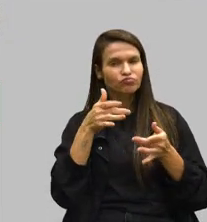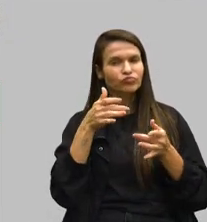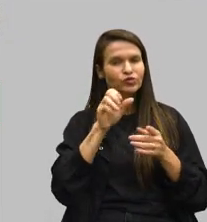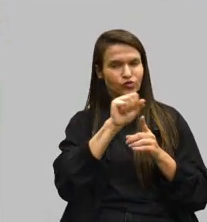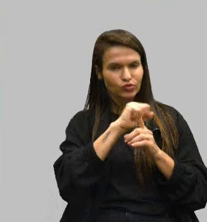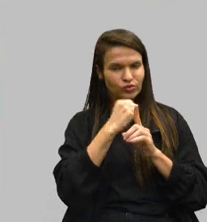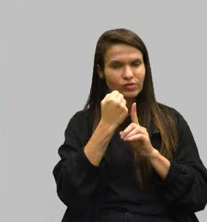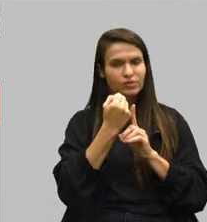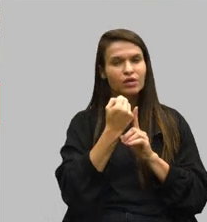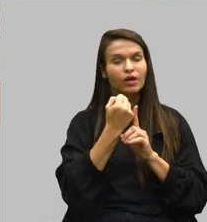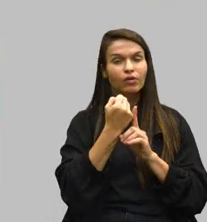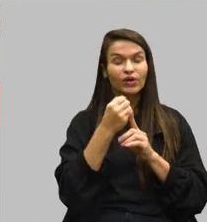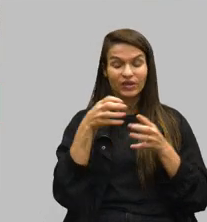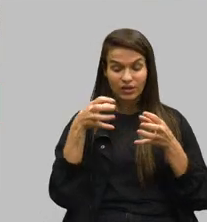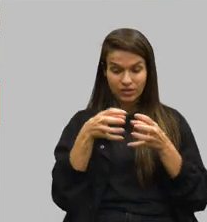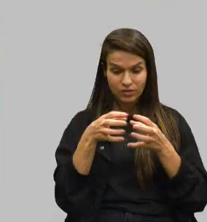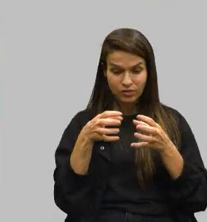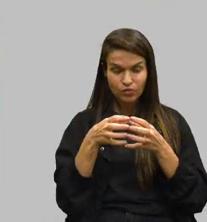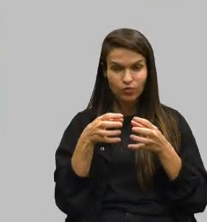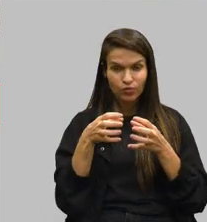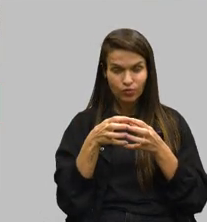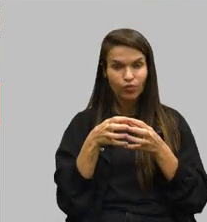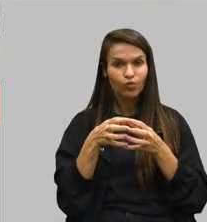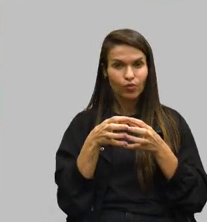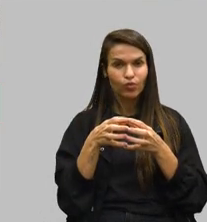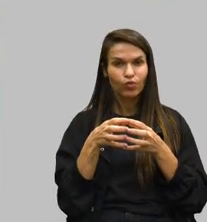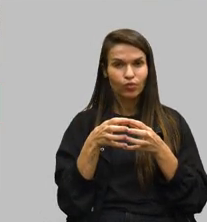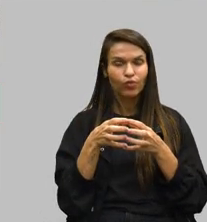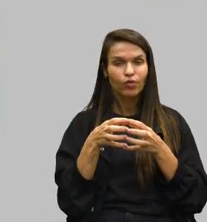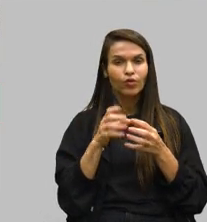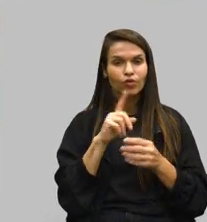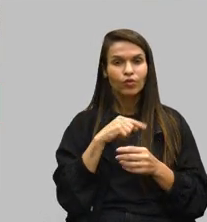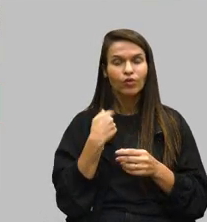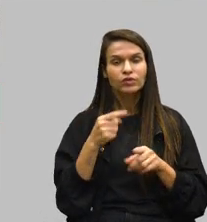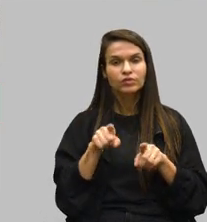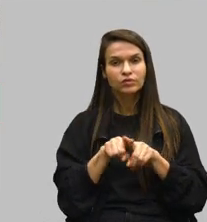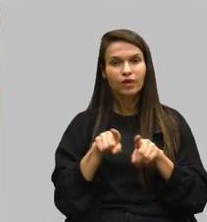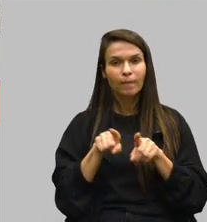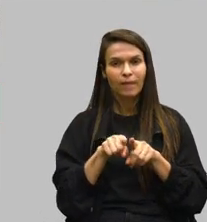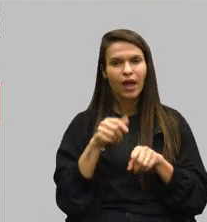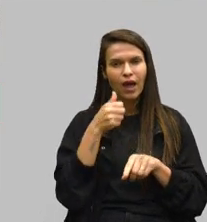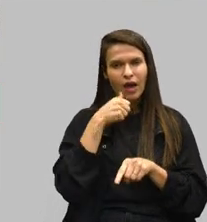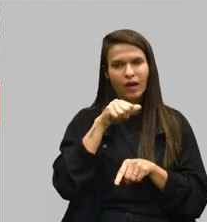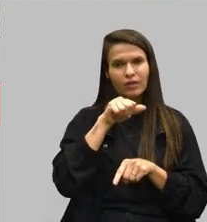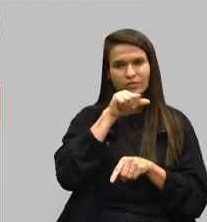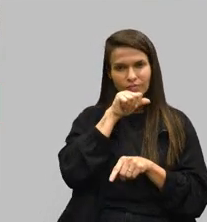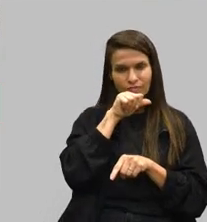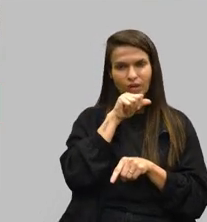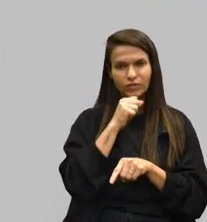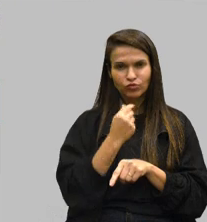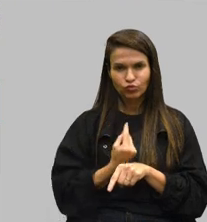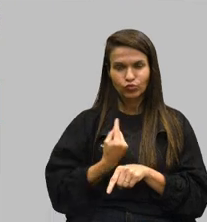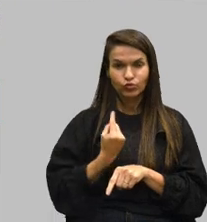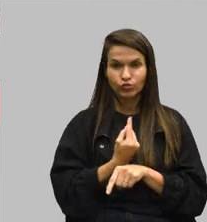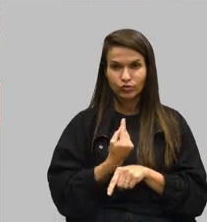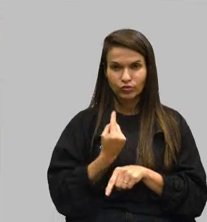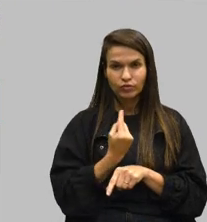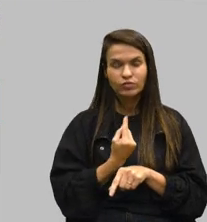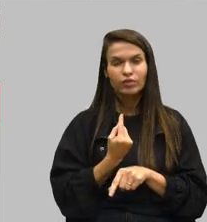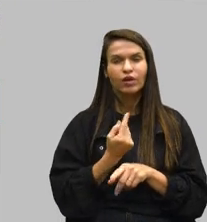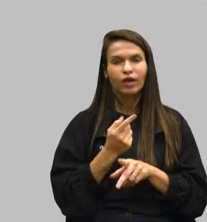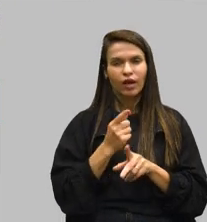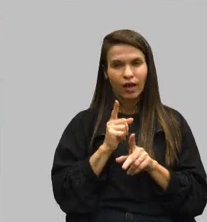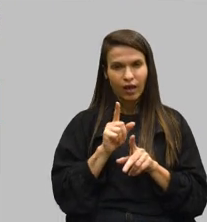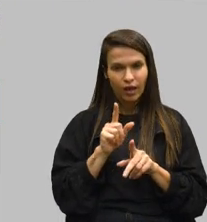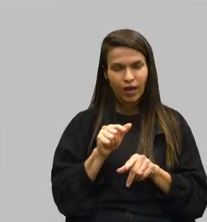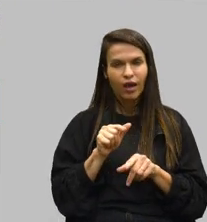e, nesse grupo muito específico, nesse nicho, a gente também coloca as mães atípicas que cada vez mais são relegadas